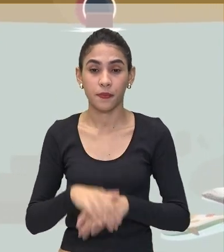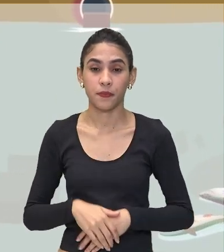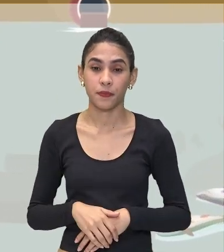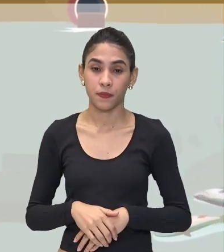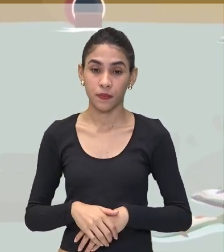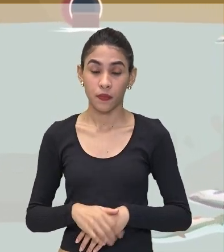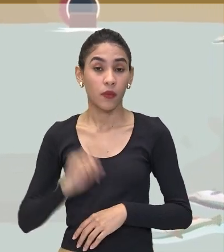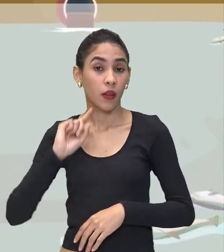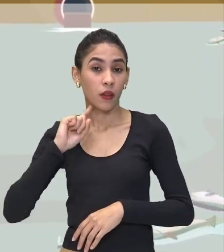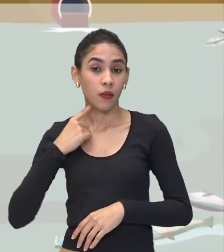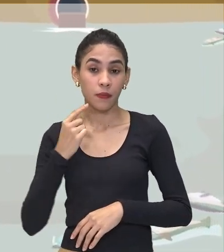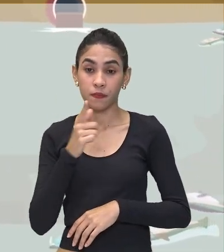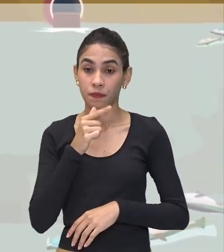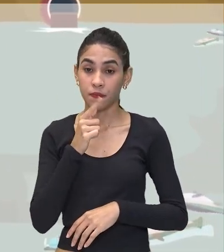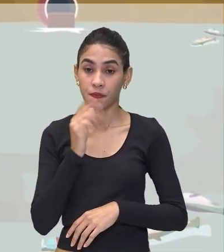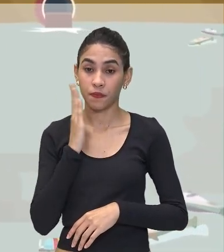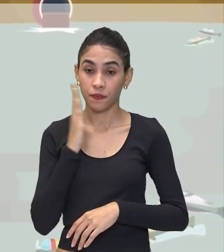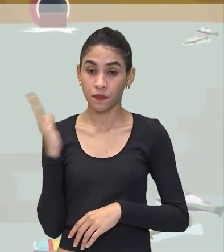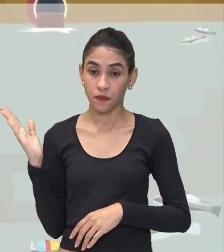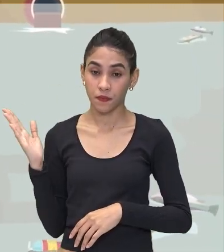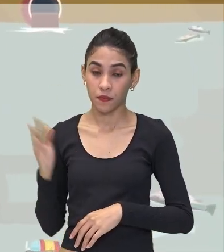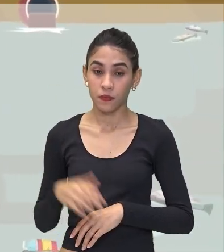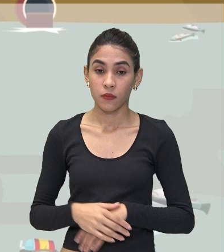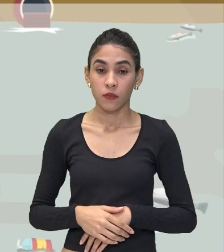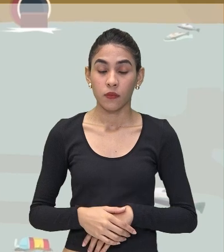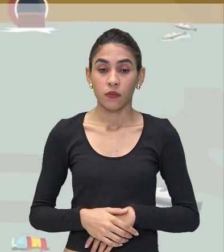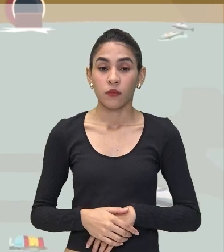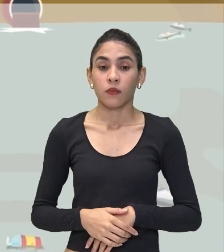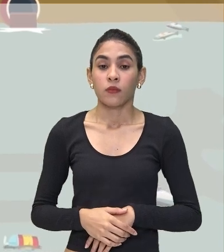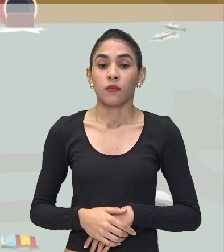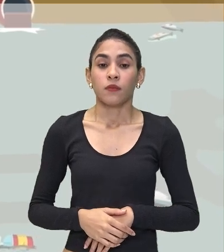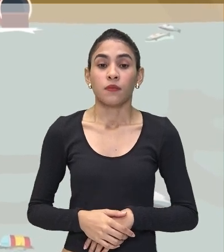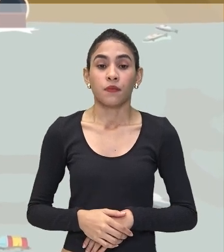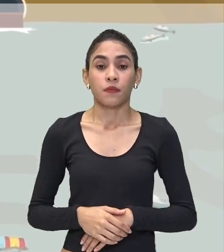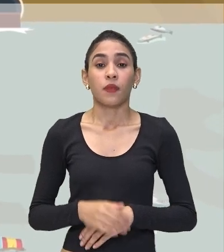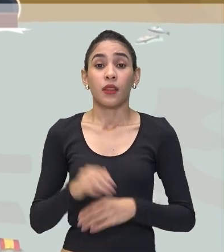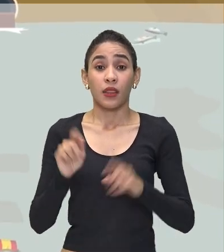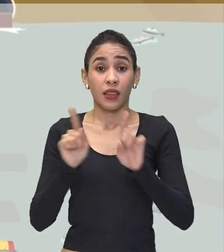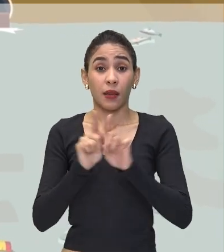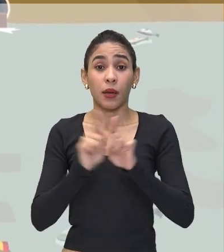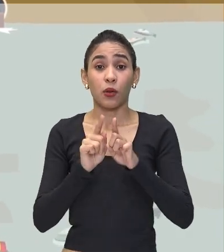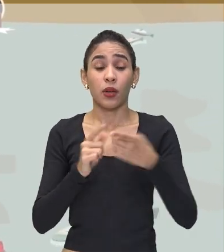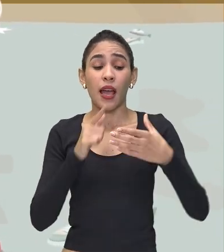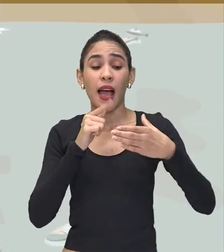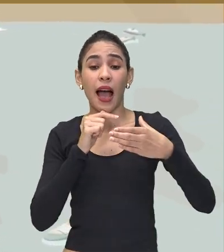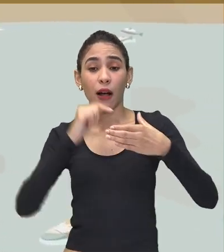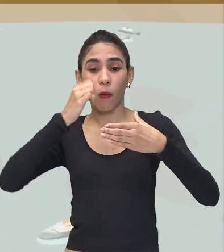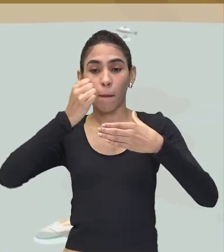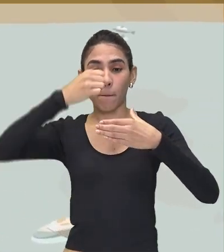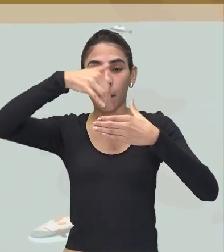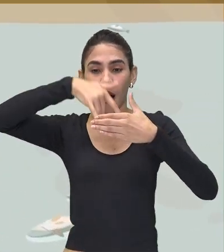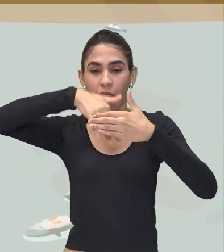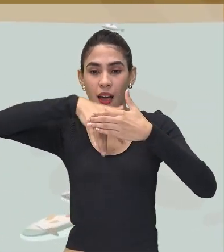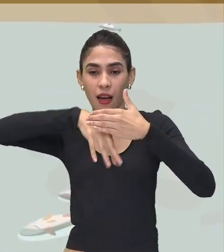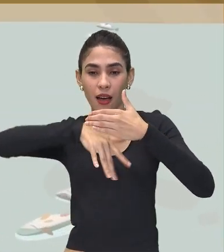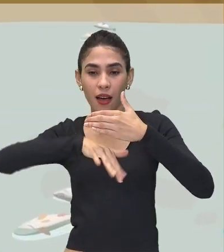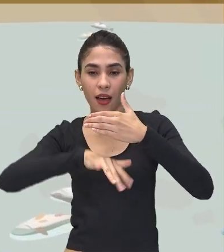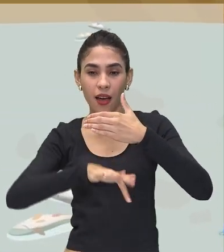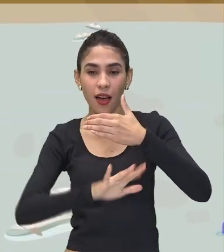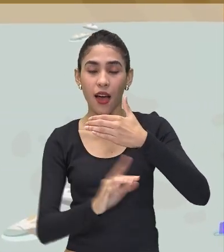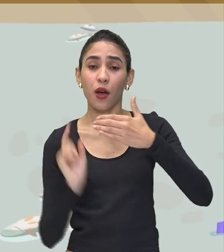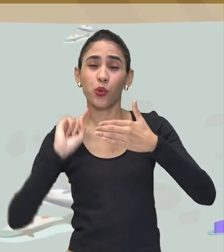dessa poluição Da água A gente observa Que o esgoto Também sendo jogado Nessa água Contaminando Essa água